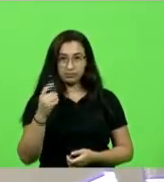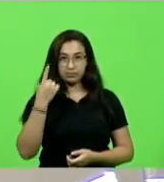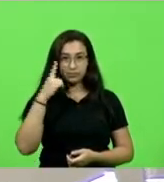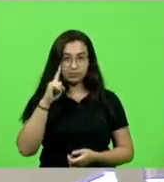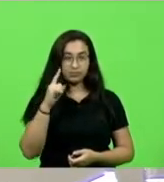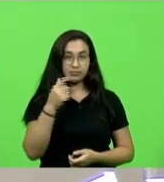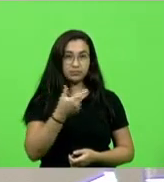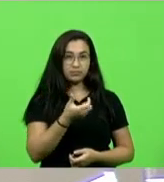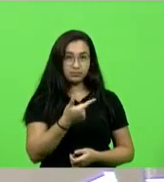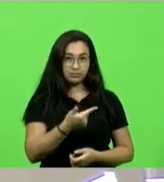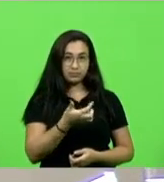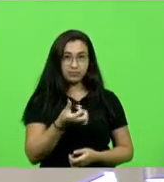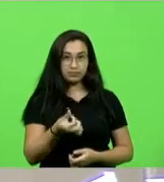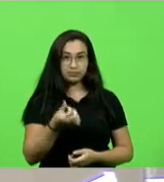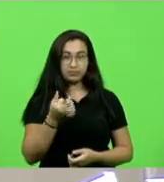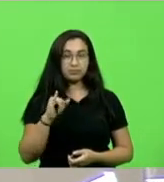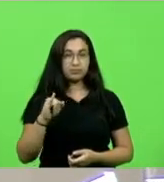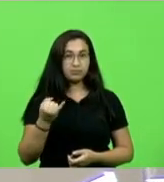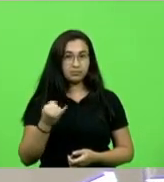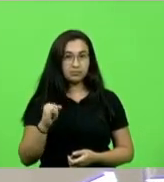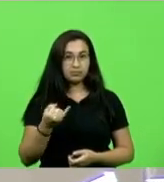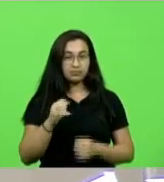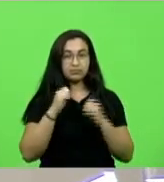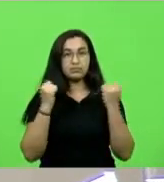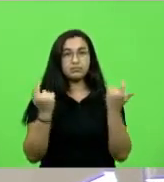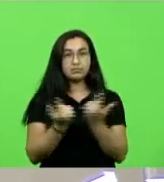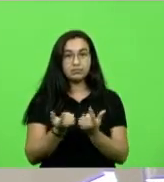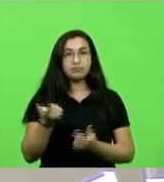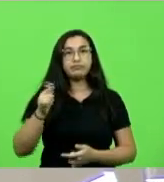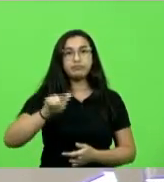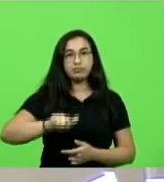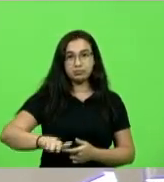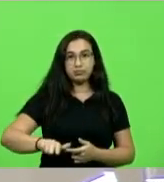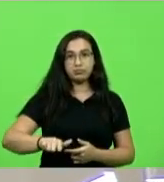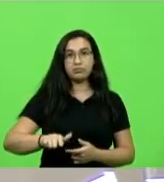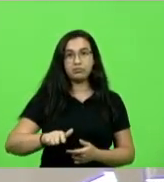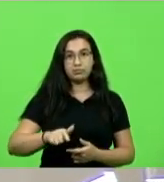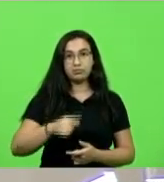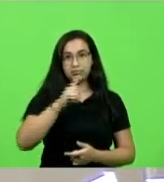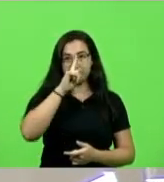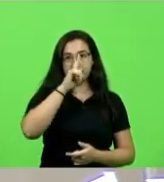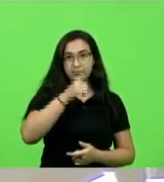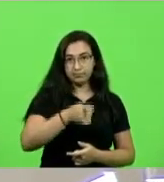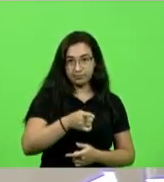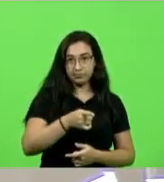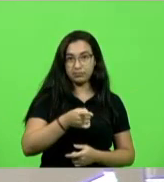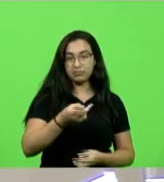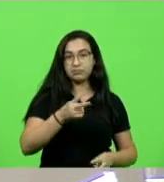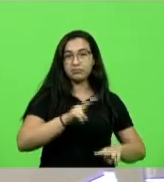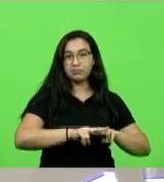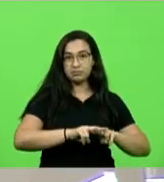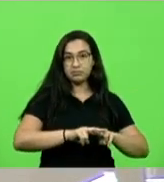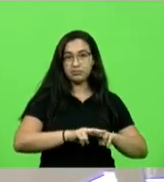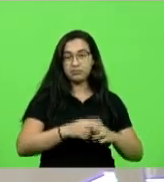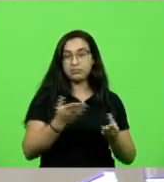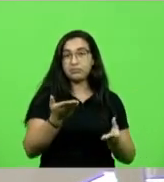de janeiro, a LESC foi formalmente intimada do novo mandado emitido no processo